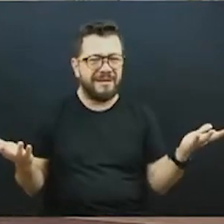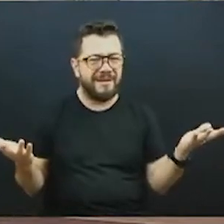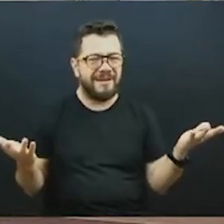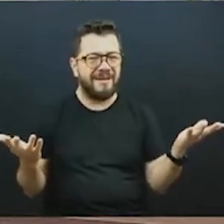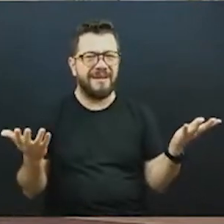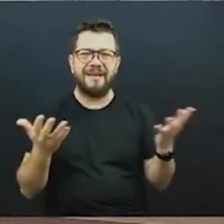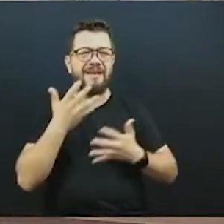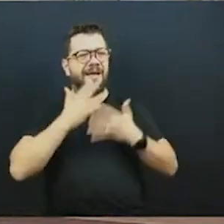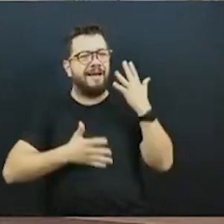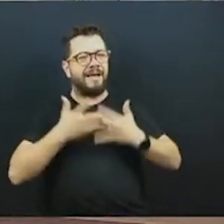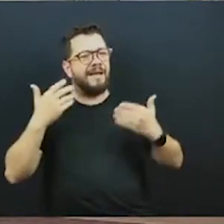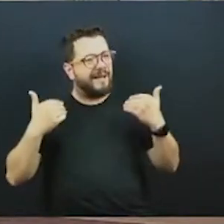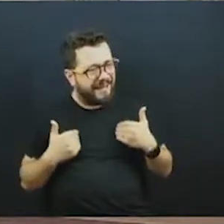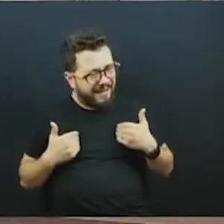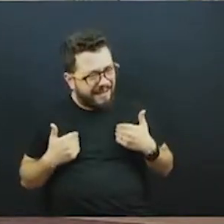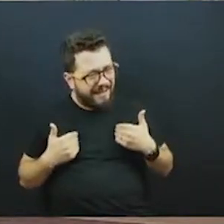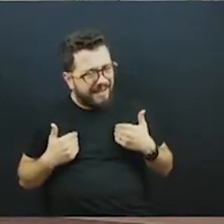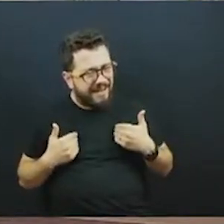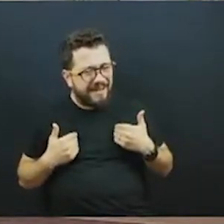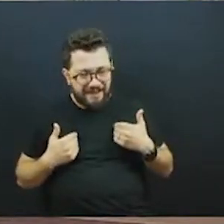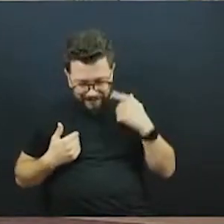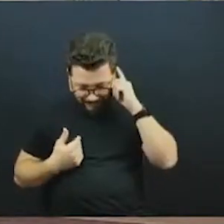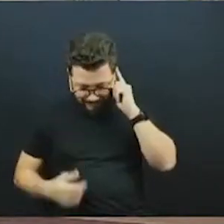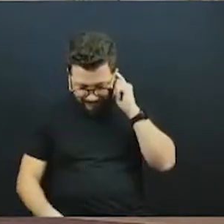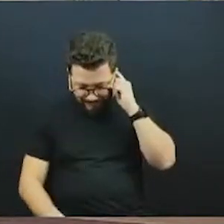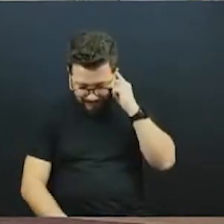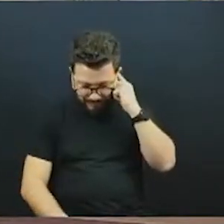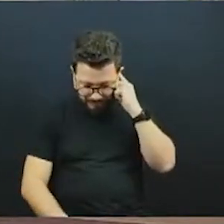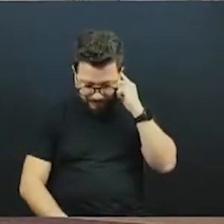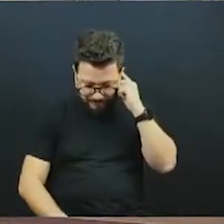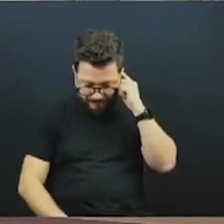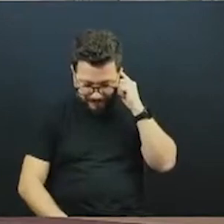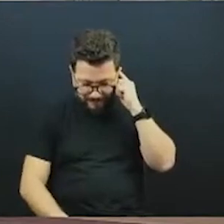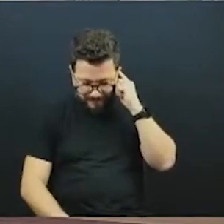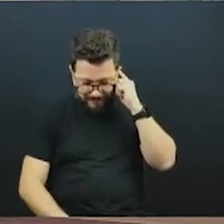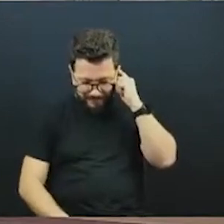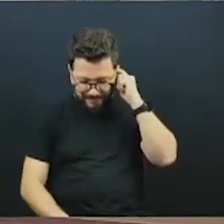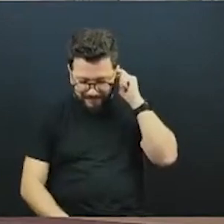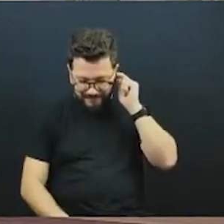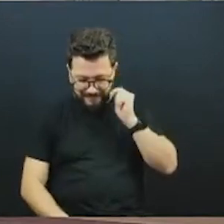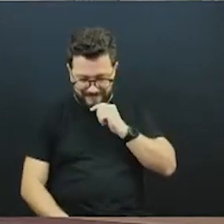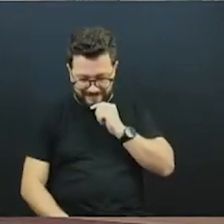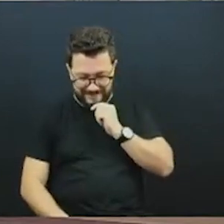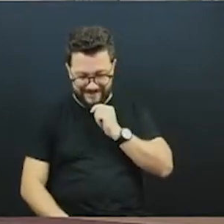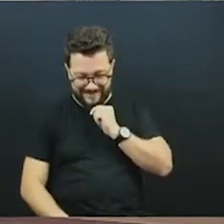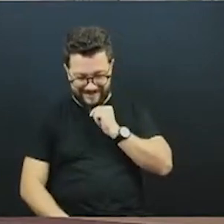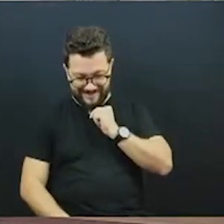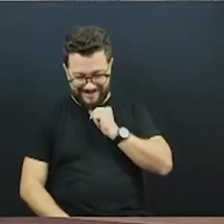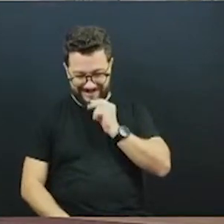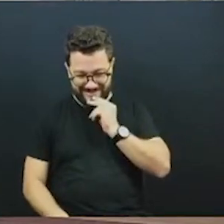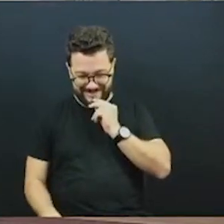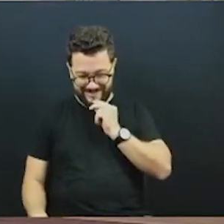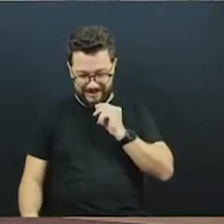sem autorização, inclusive descumprindo o regimento desta casa. Mas eu não vou fazer nenhum